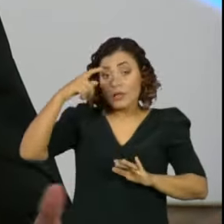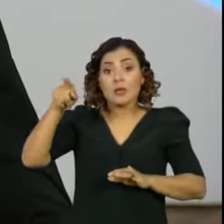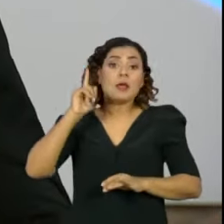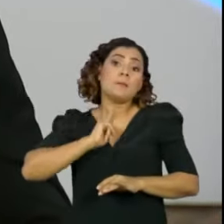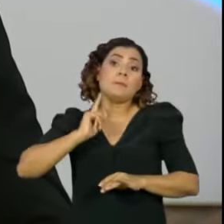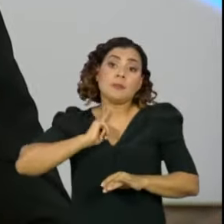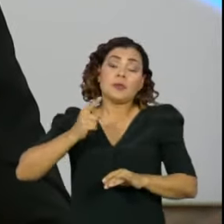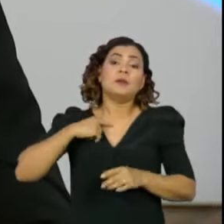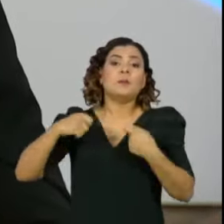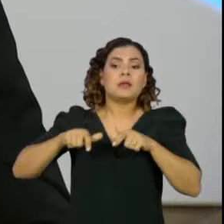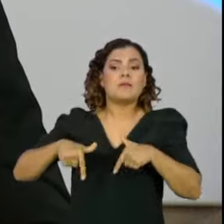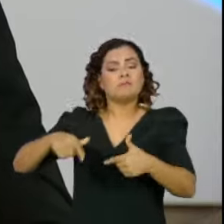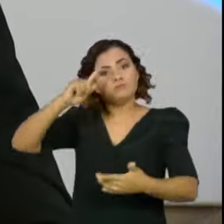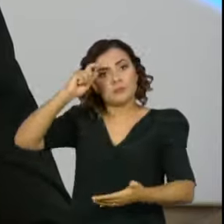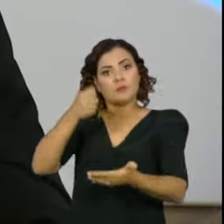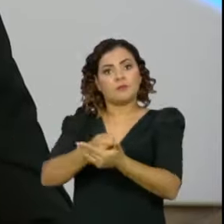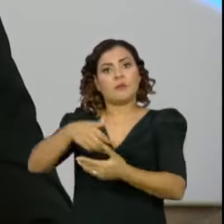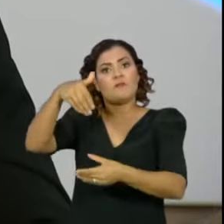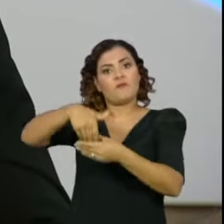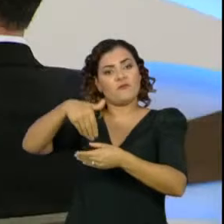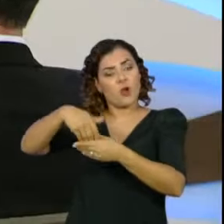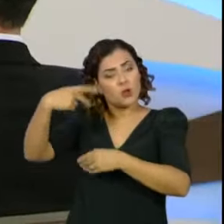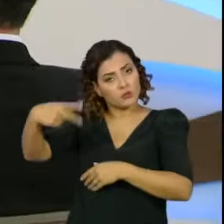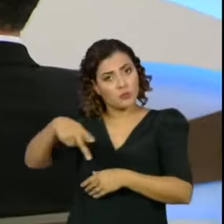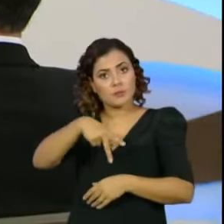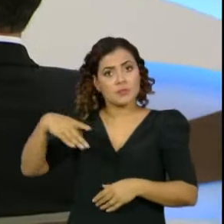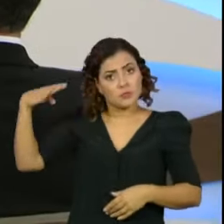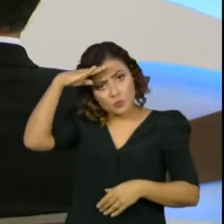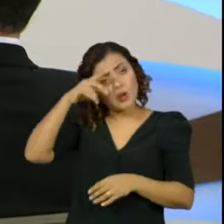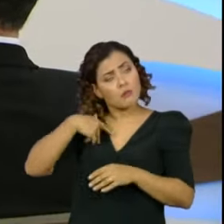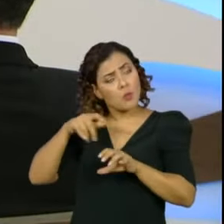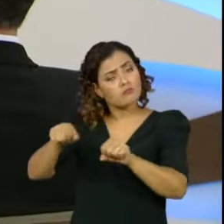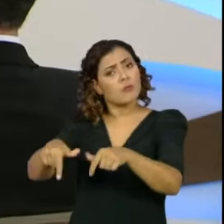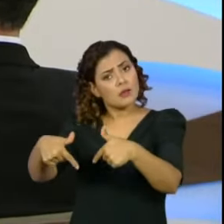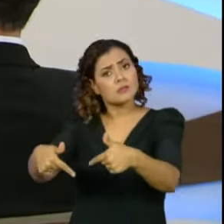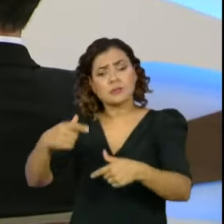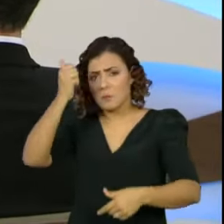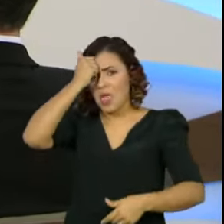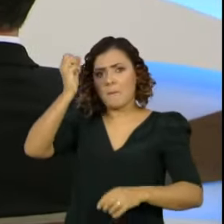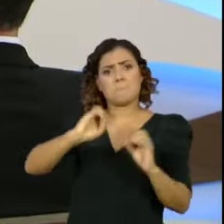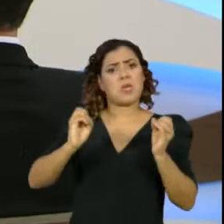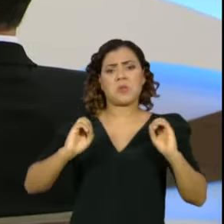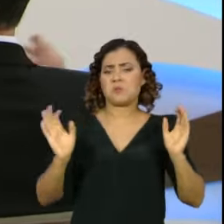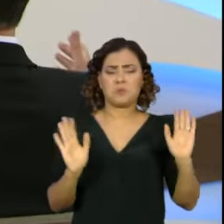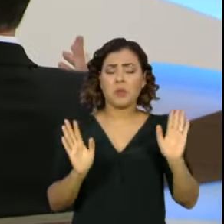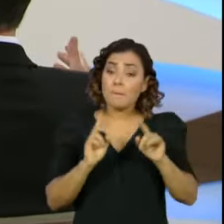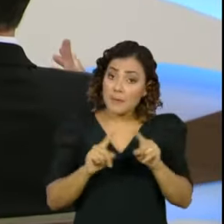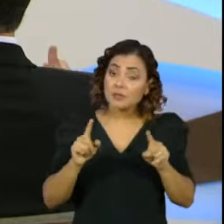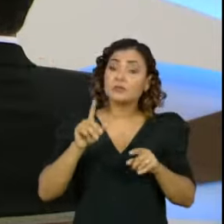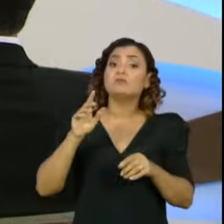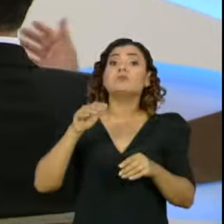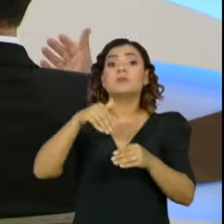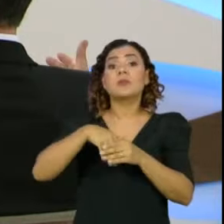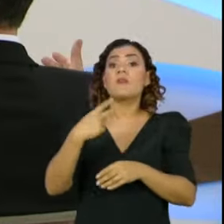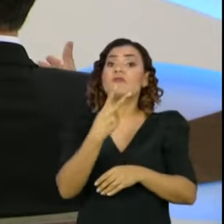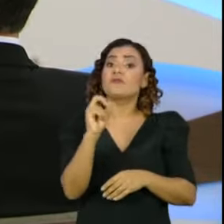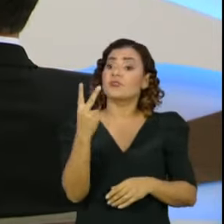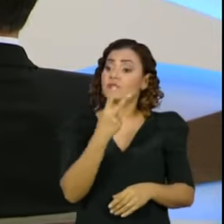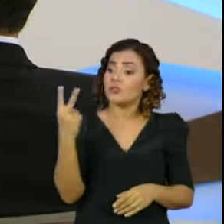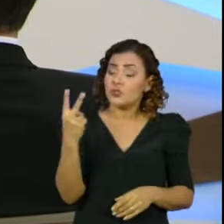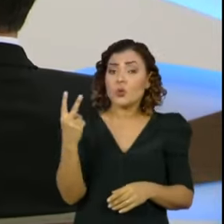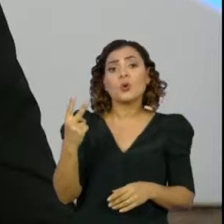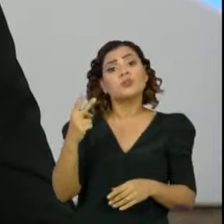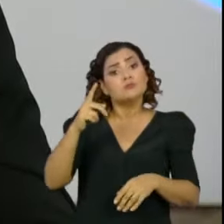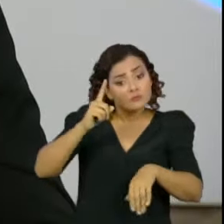Gerais, exigia esse voto ao presidente Jair Bolsonaro. Eu o dei, não me arrependo. E as opções de 2022, no momento de